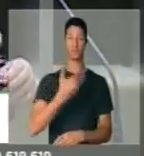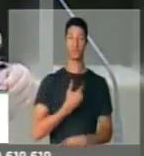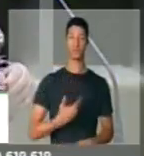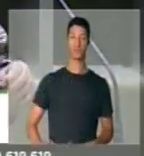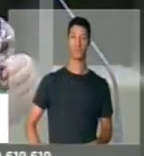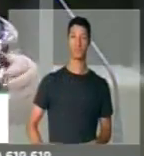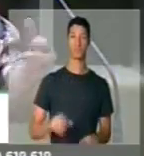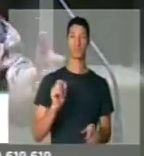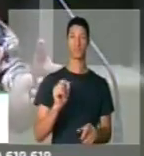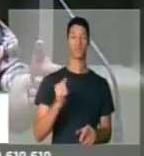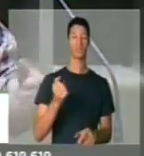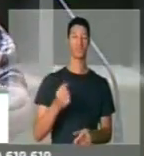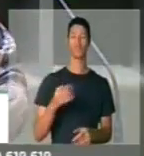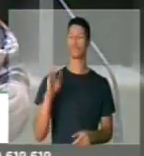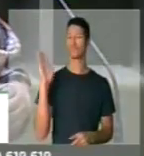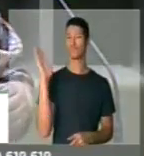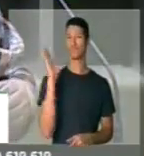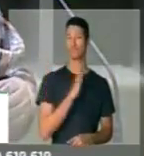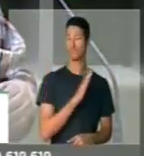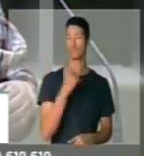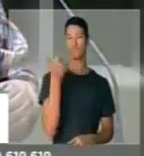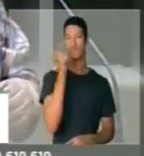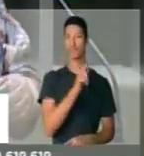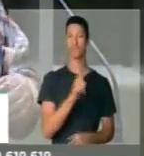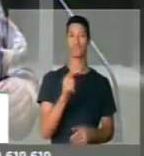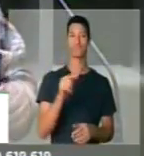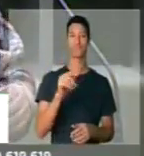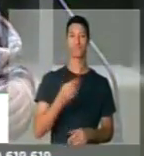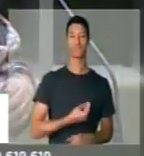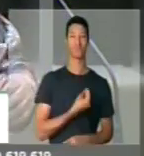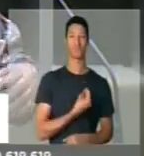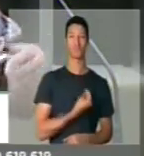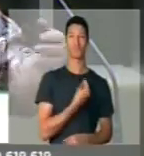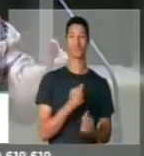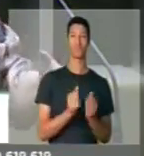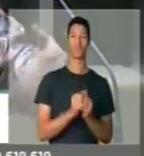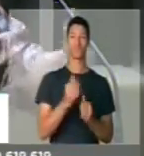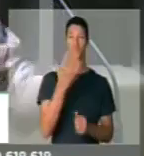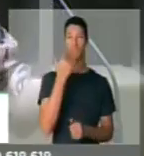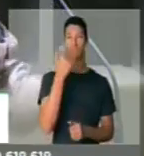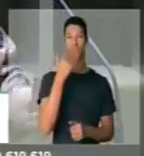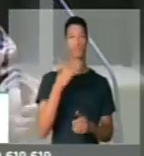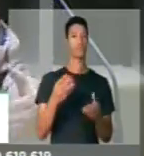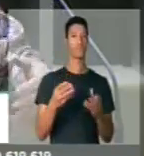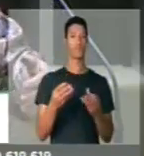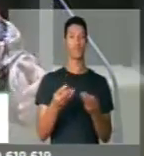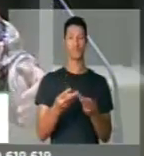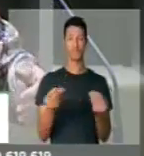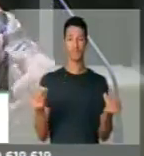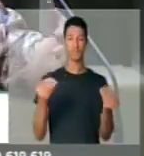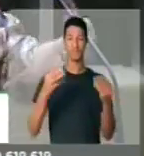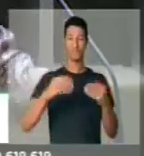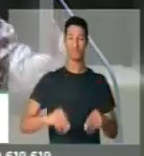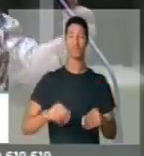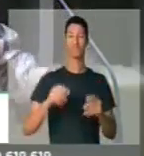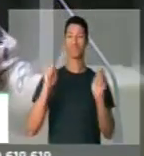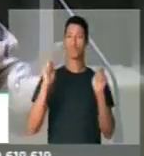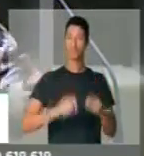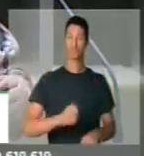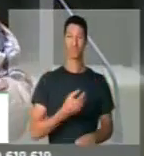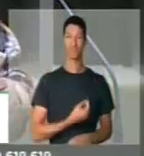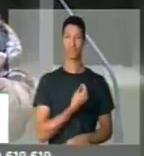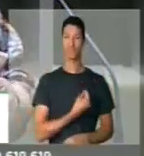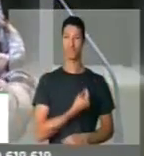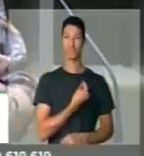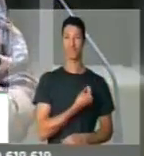governo, que mal dá para manter-se vivos com uma alimentação precária e condições precaríssimas de